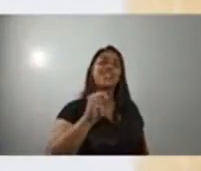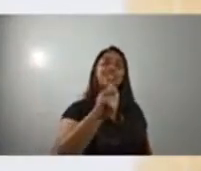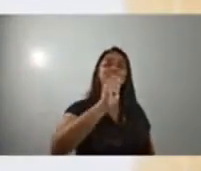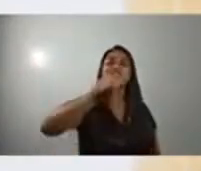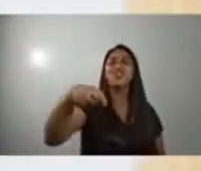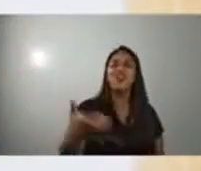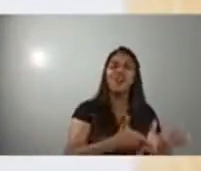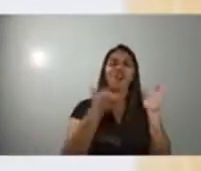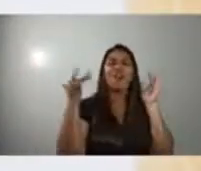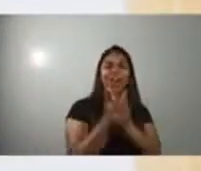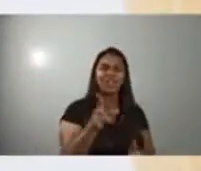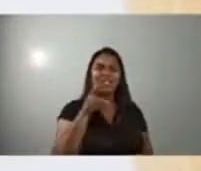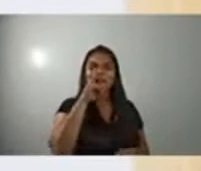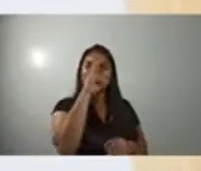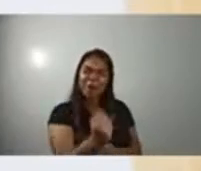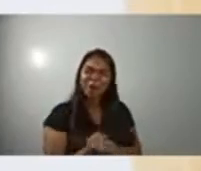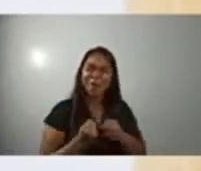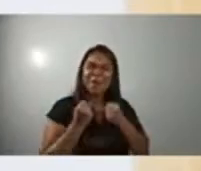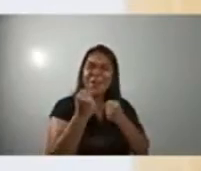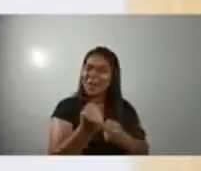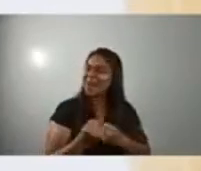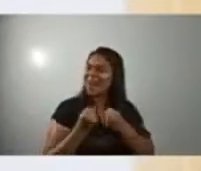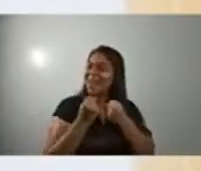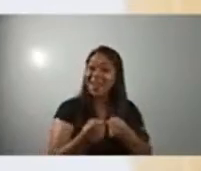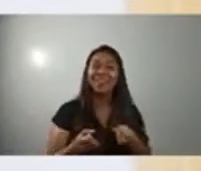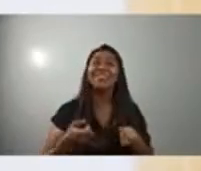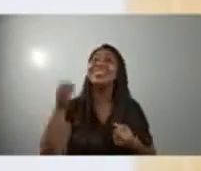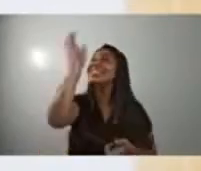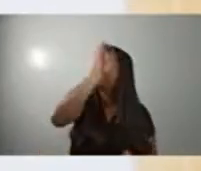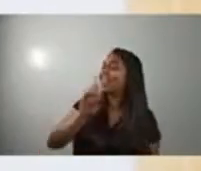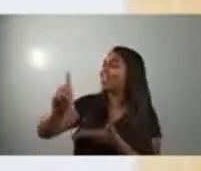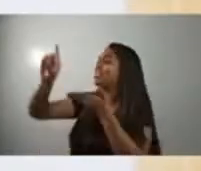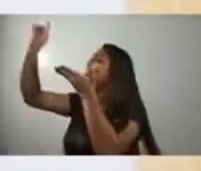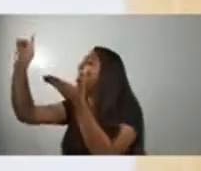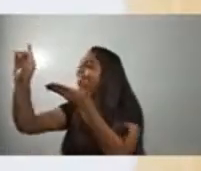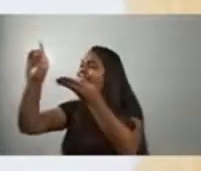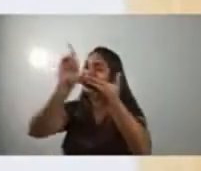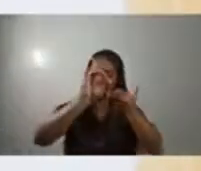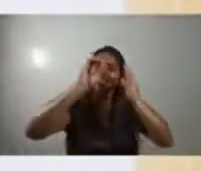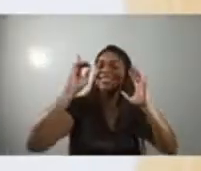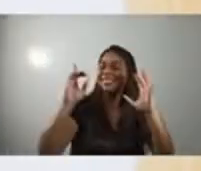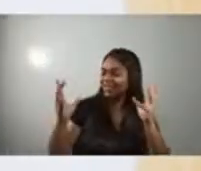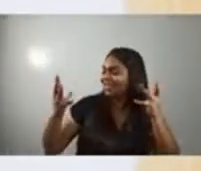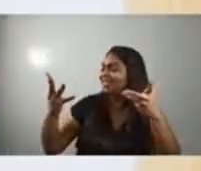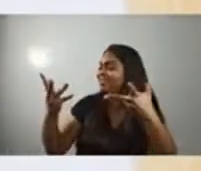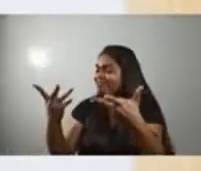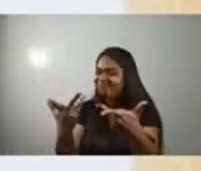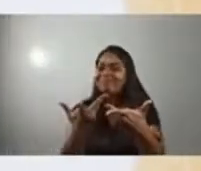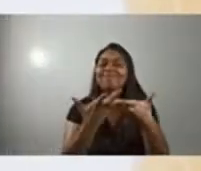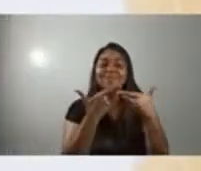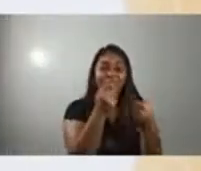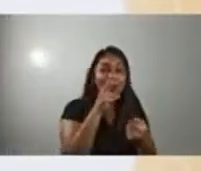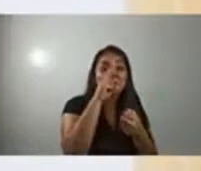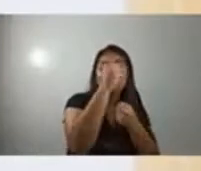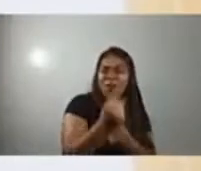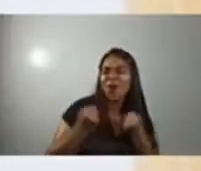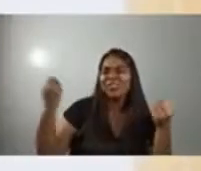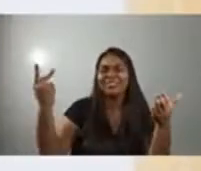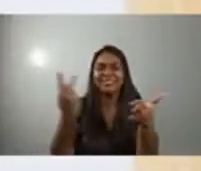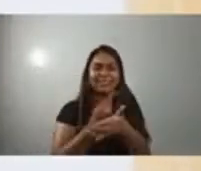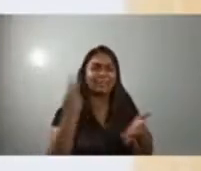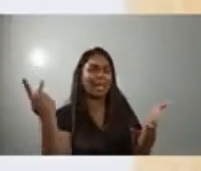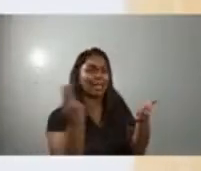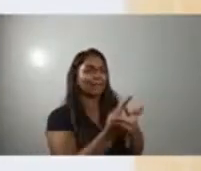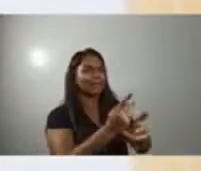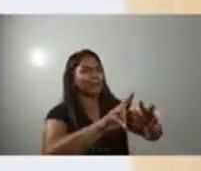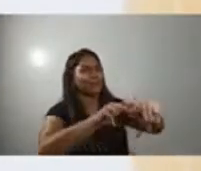diga que Ele é tremendo Este Deus, aleluia, Ele é forte,